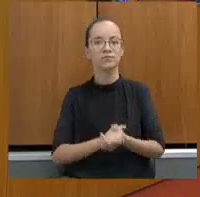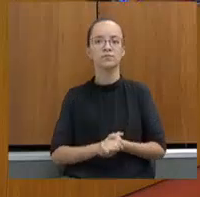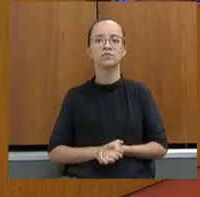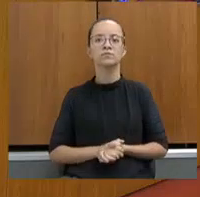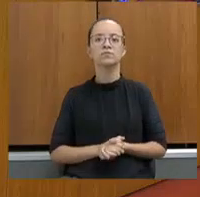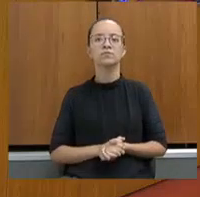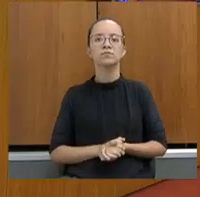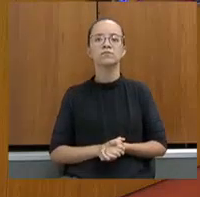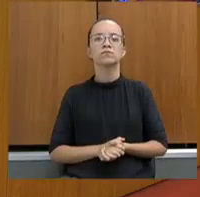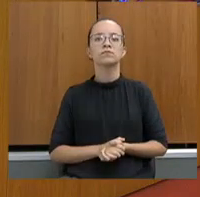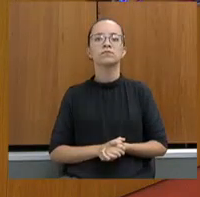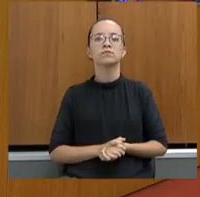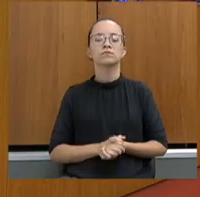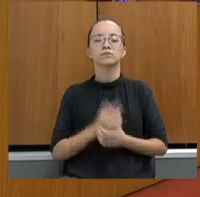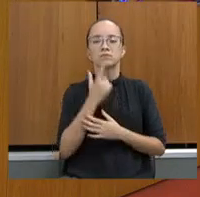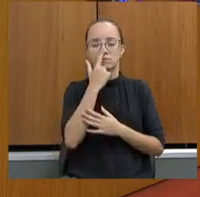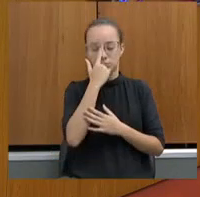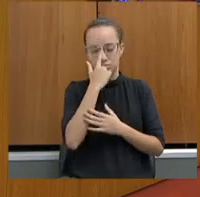Indago,